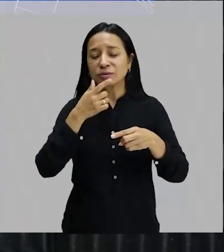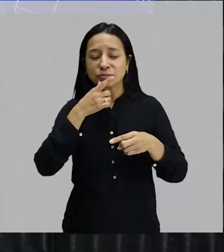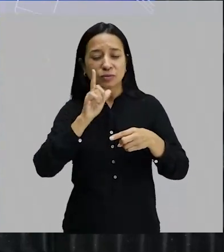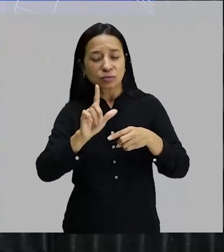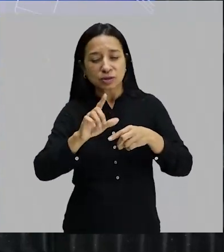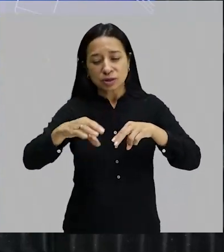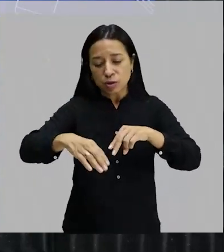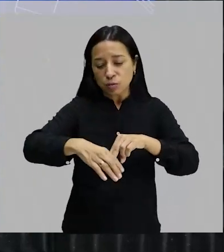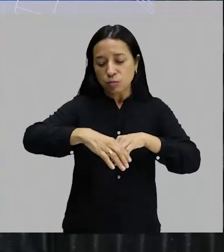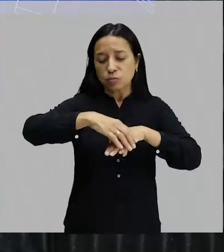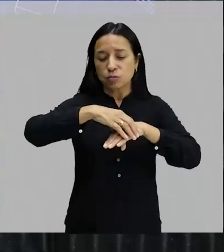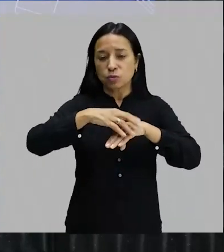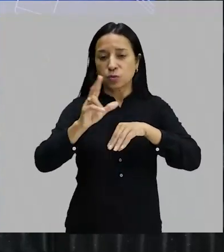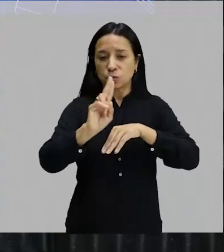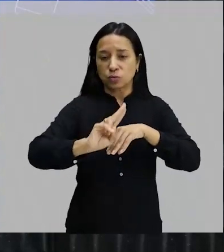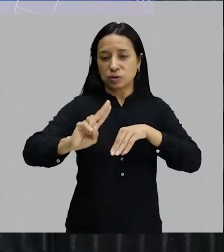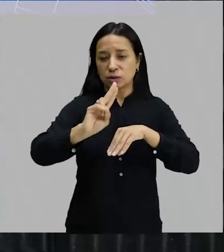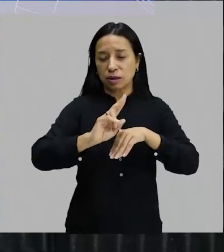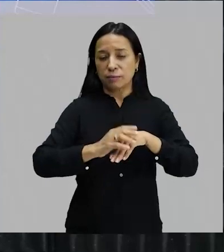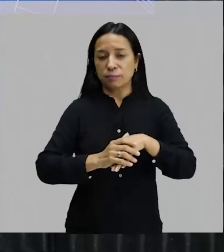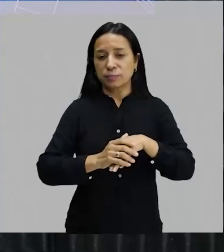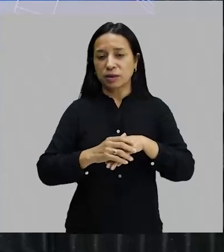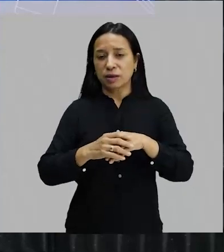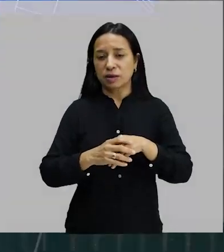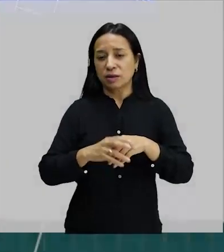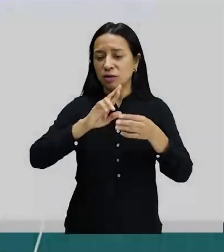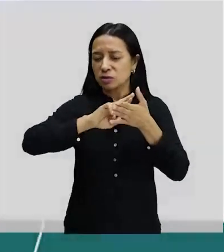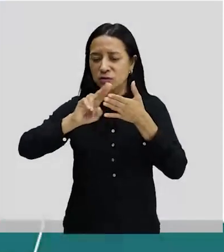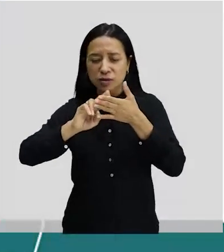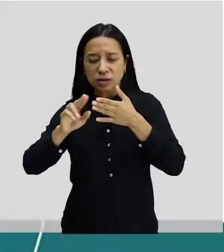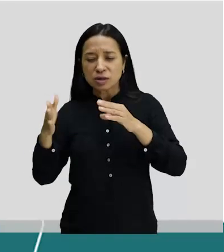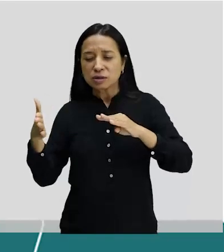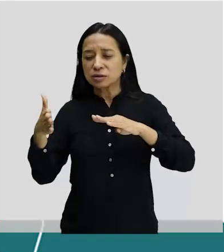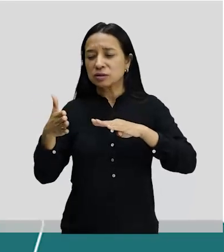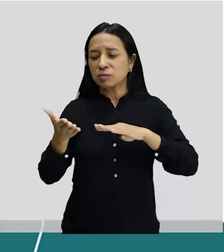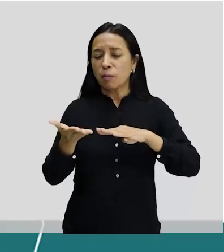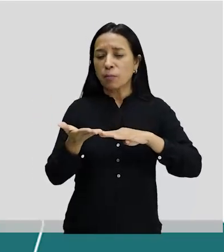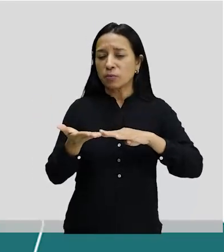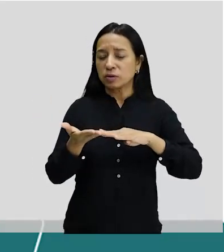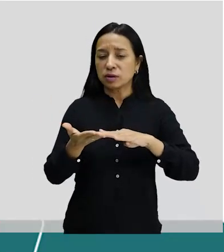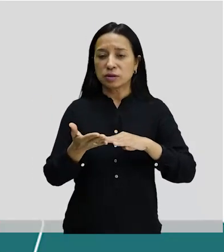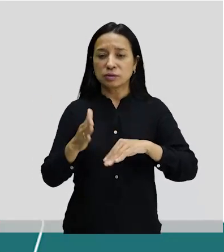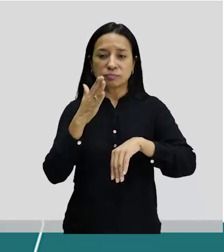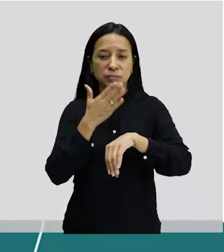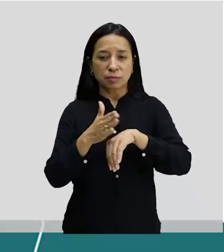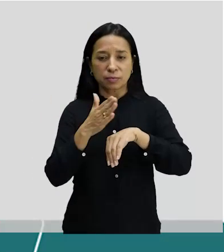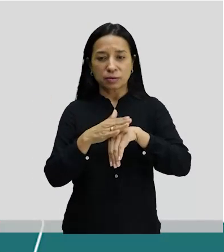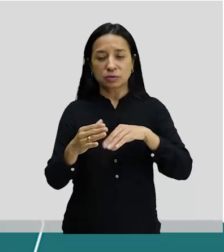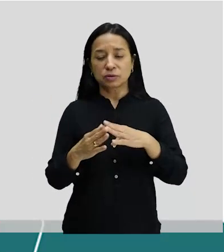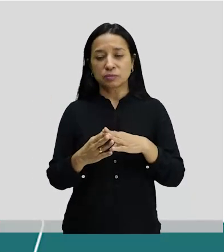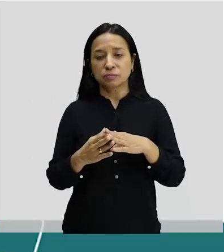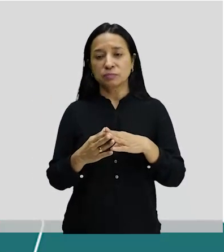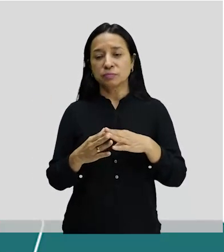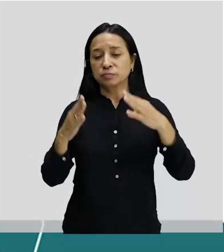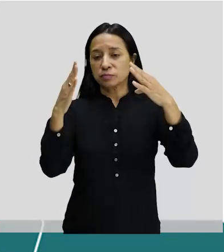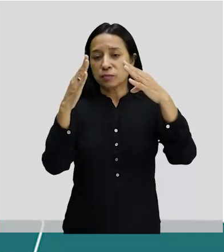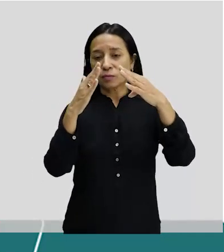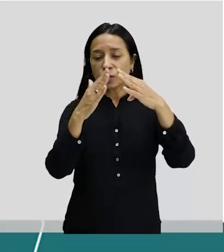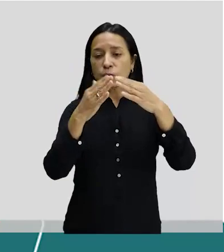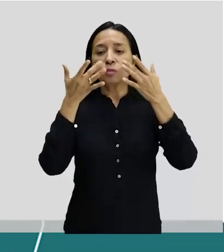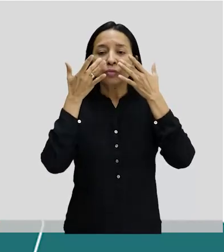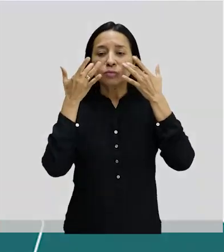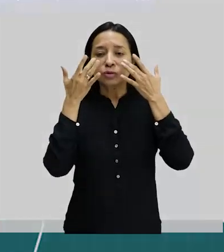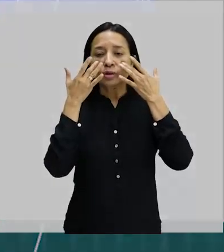matando, que eram excentricidades modernas e por aí vai. Professor, na prática, o teatro municipal em São Paulo,